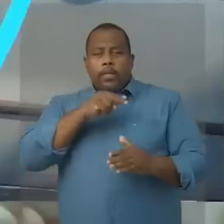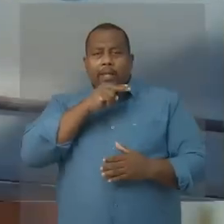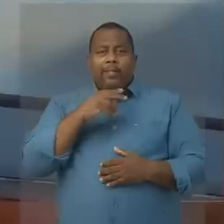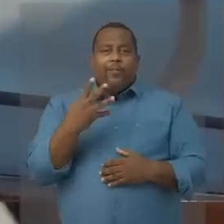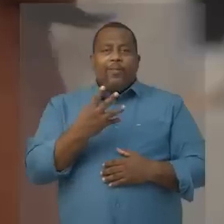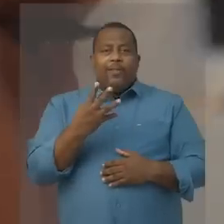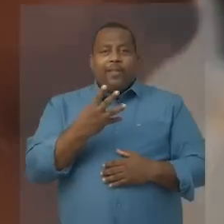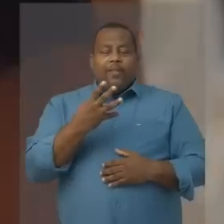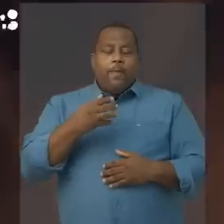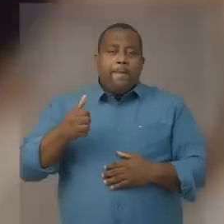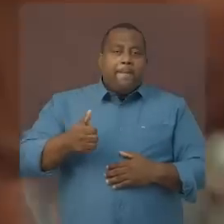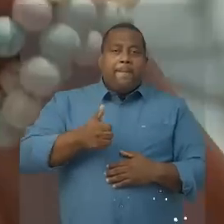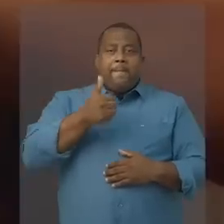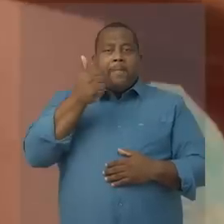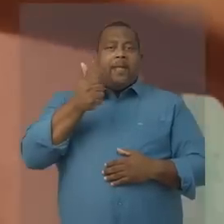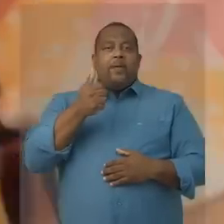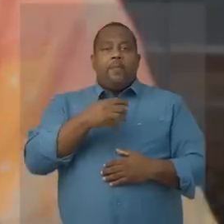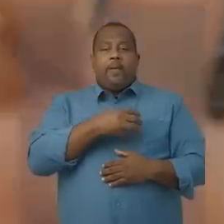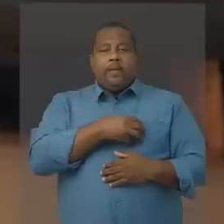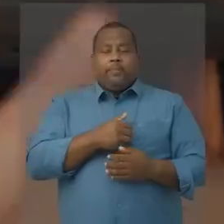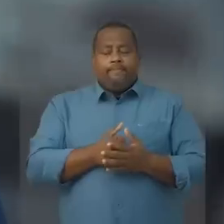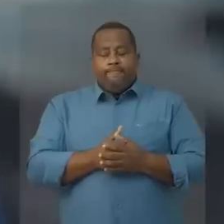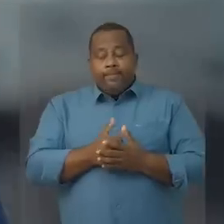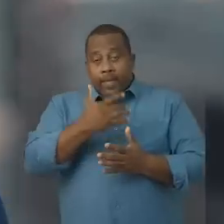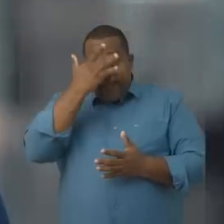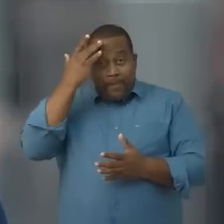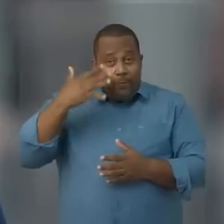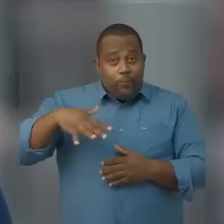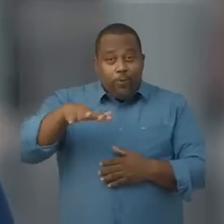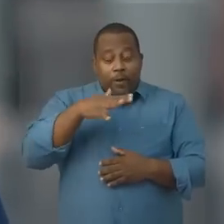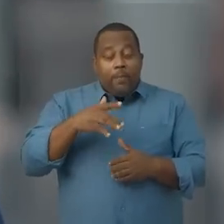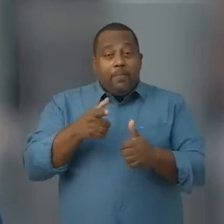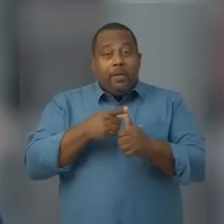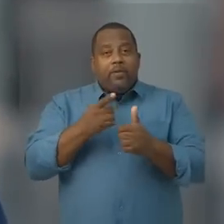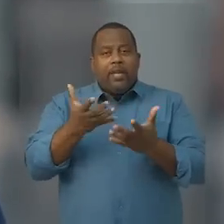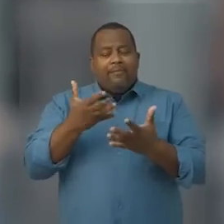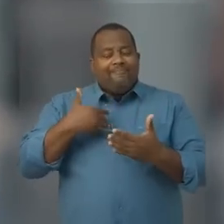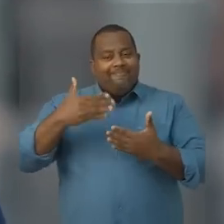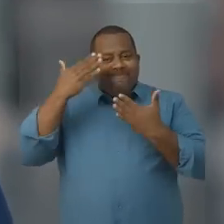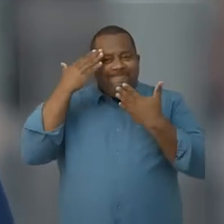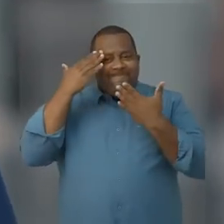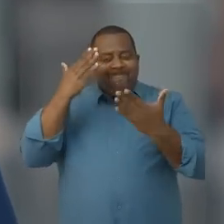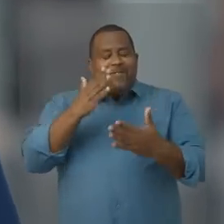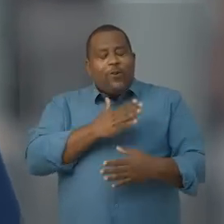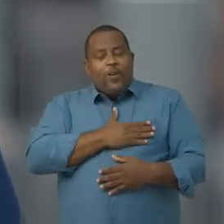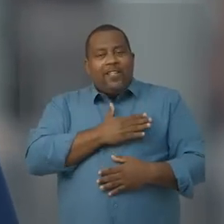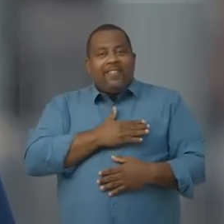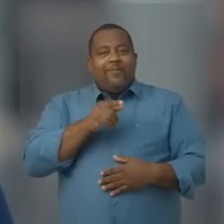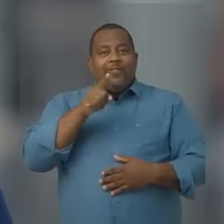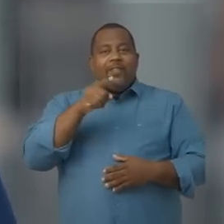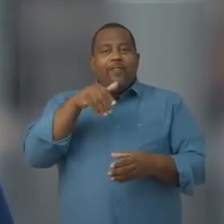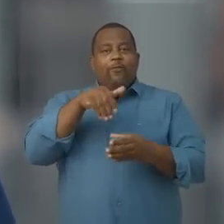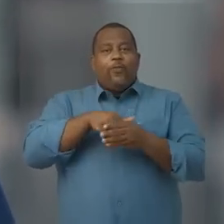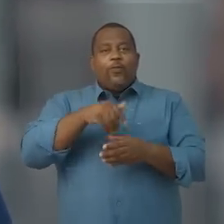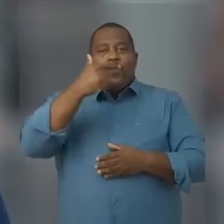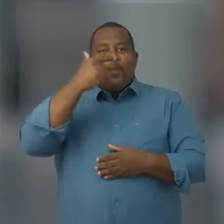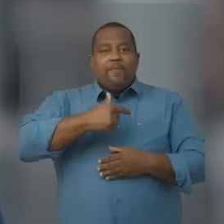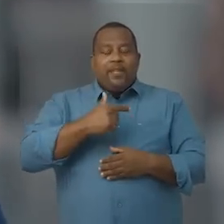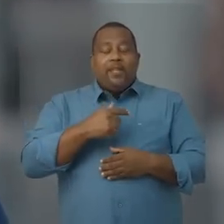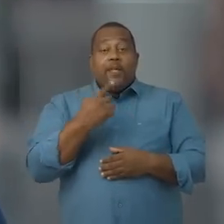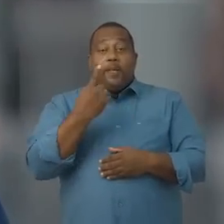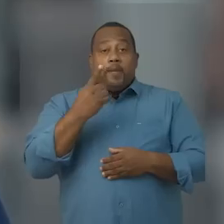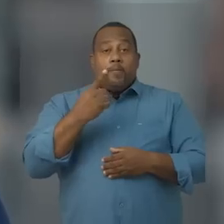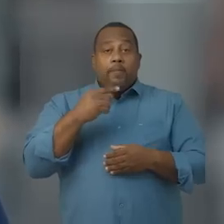ACM Neto 44, o melhor para a Bahia. Gente, antes de tudo, quero agradecer de coração a você que votou em mim